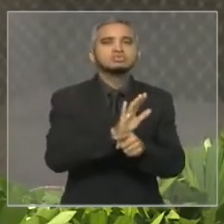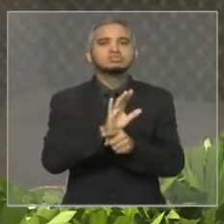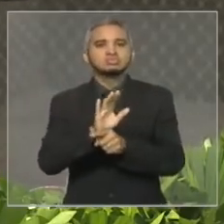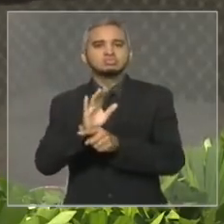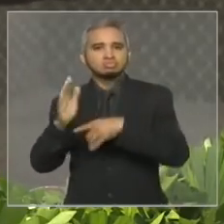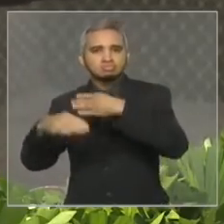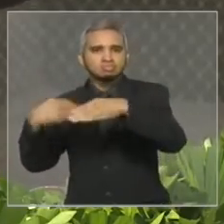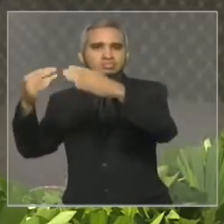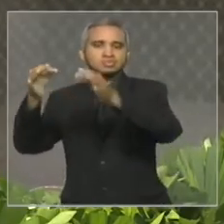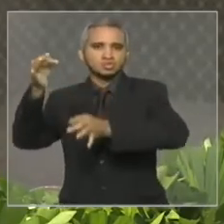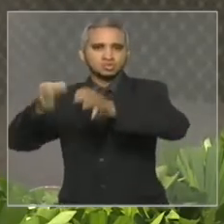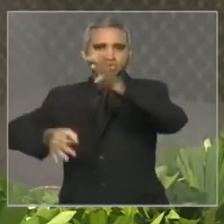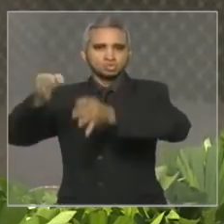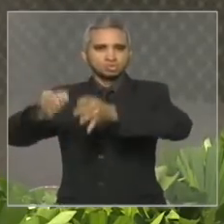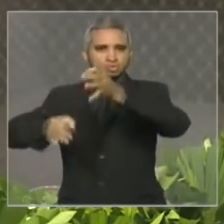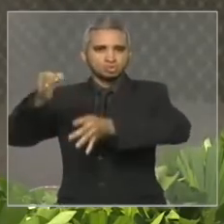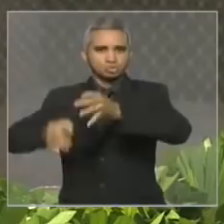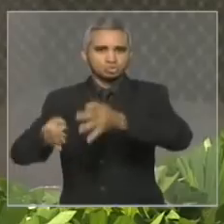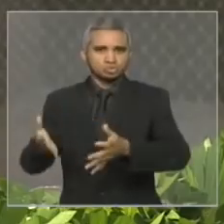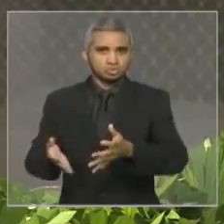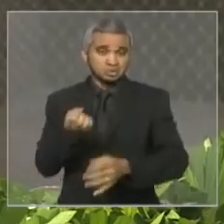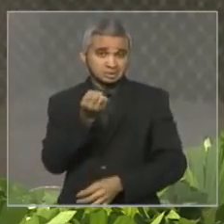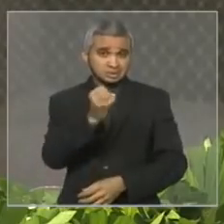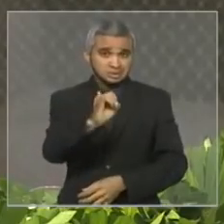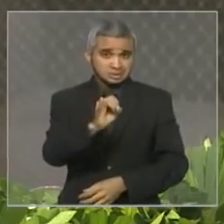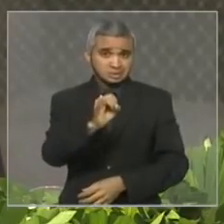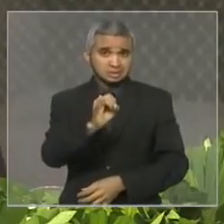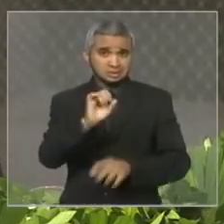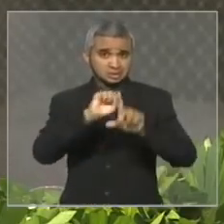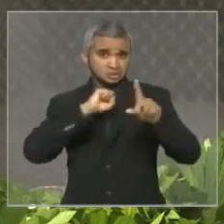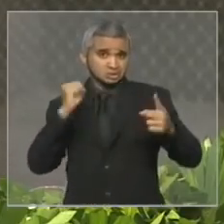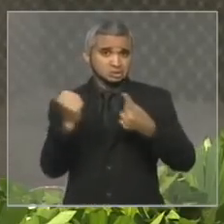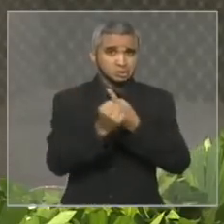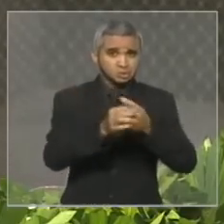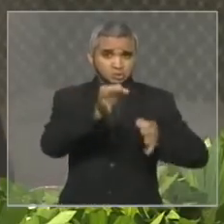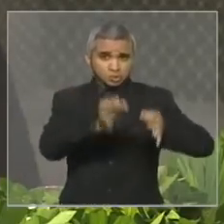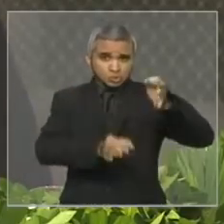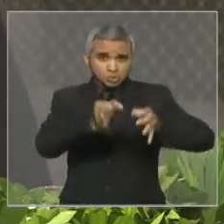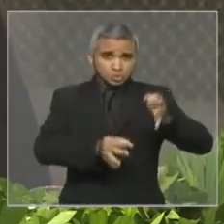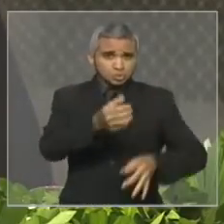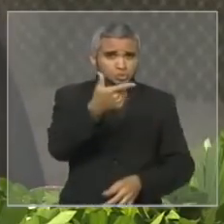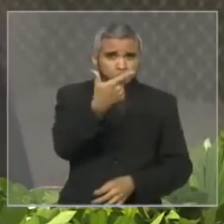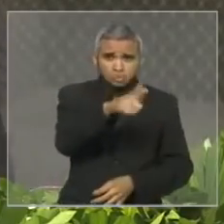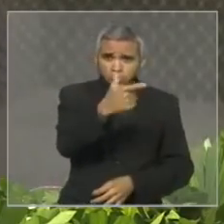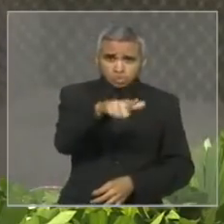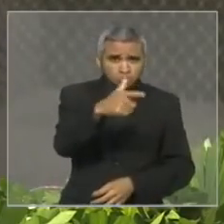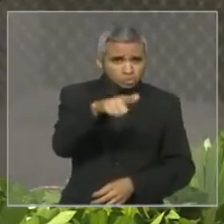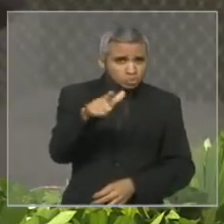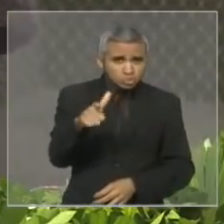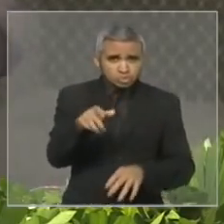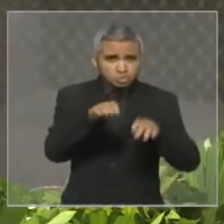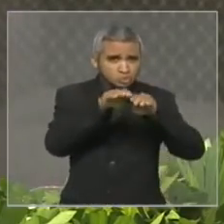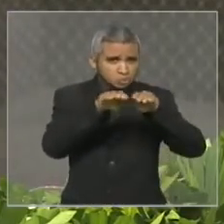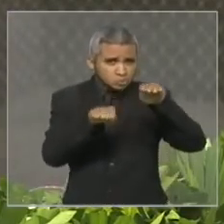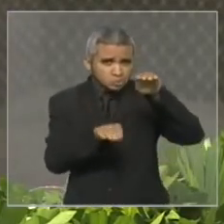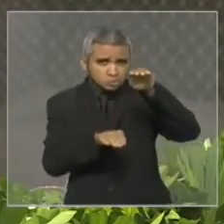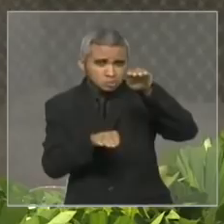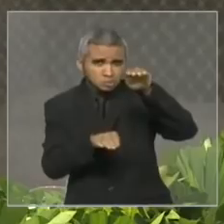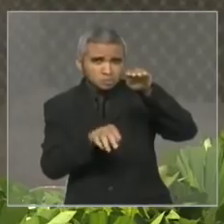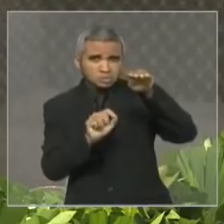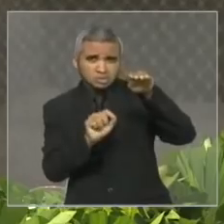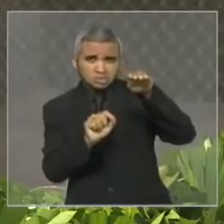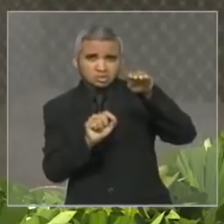sociedade justa sem que nós tenhamos uma sociedade que enfrente as desigualdades as perversidades as iniquidades